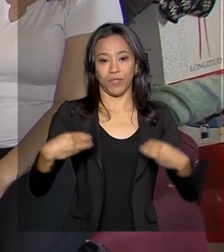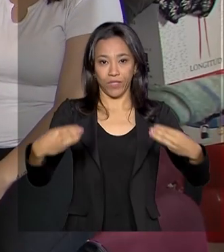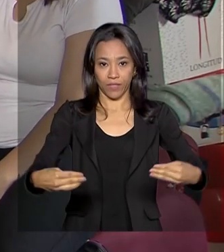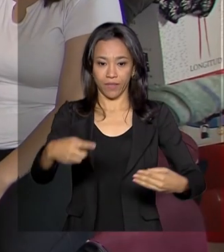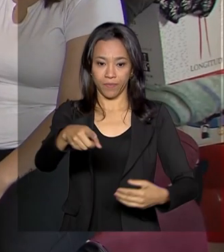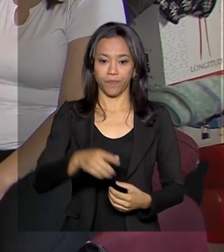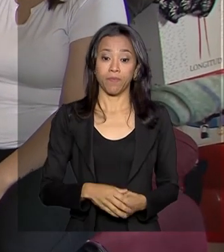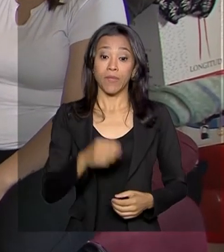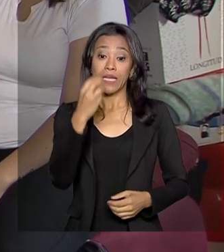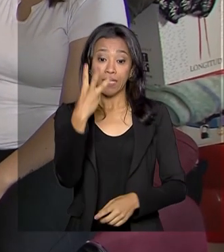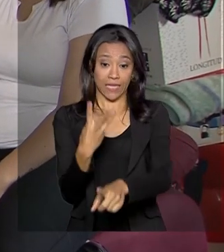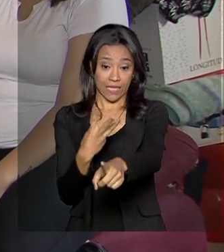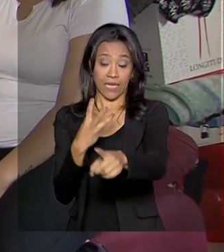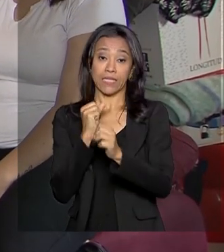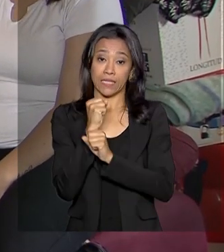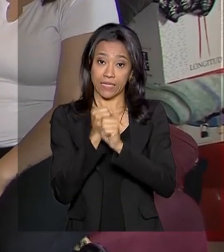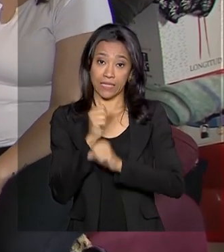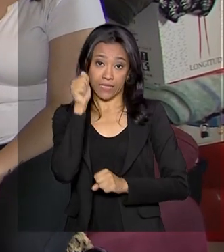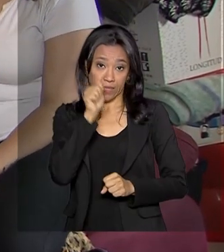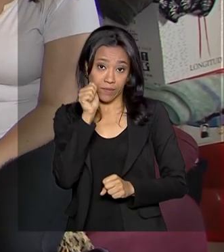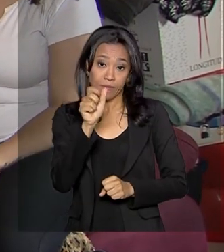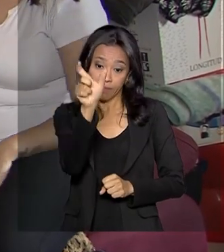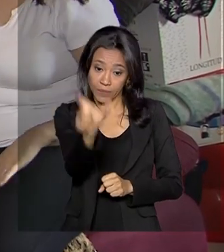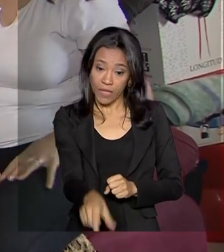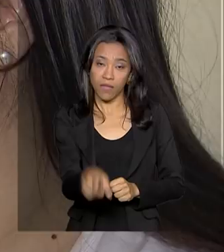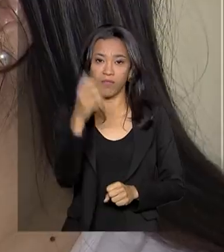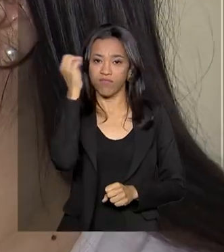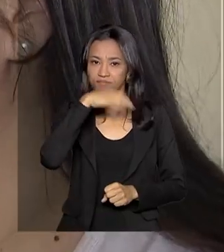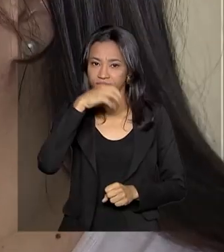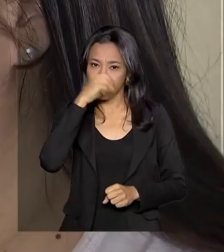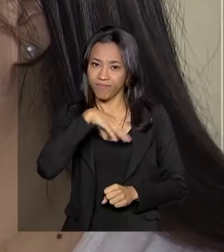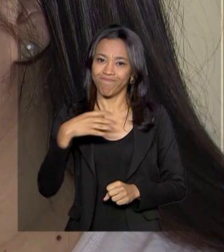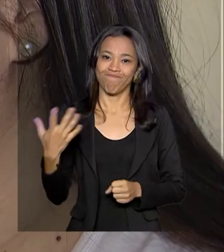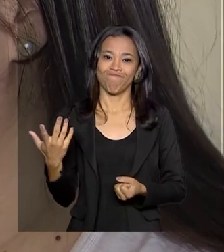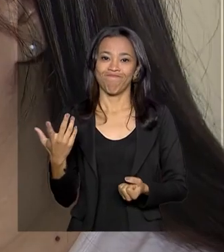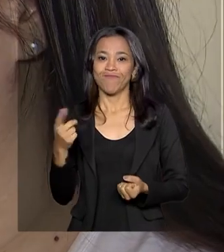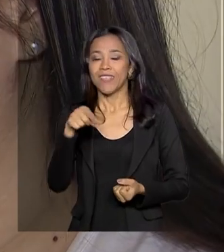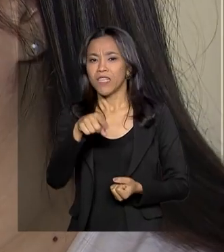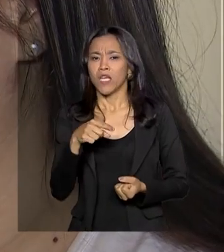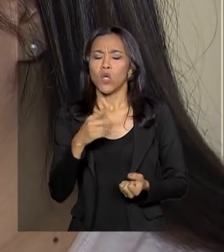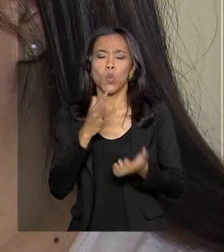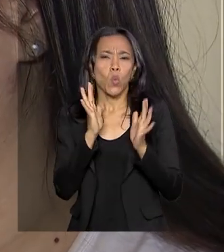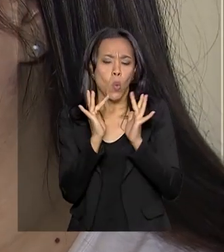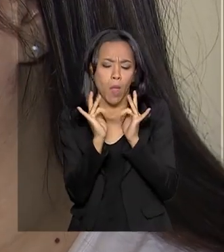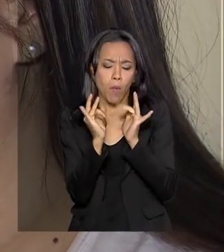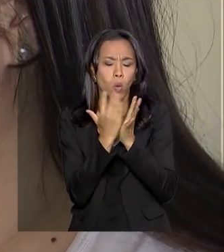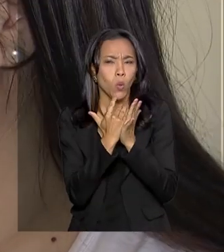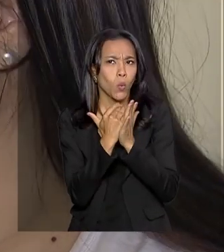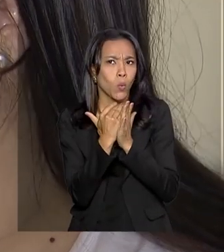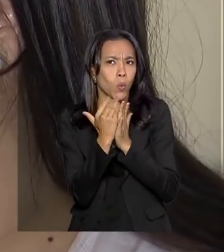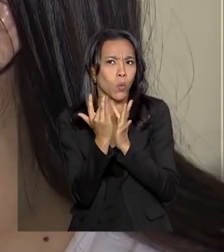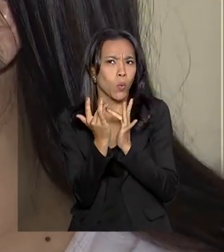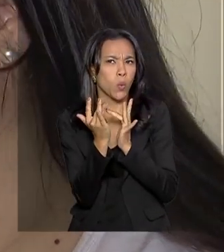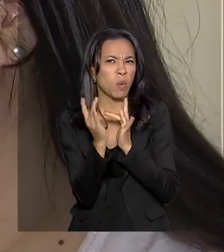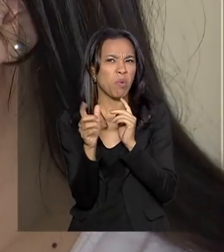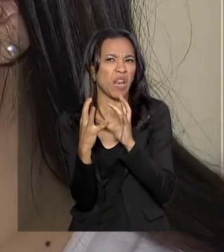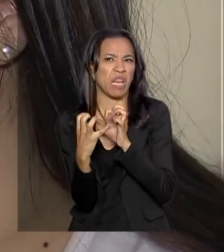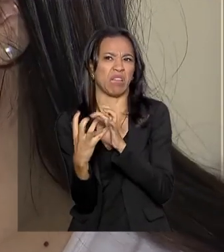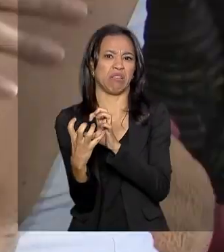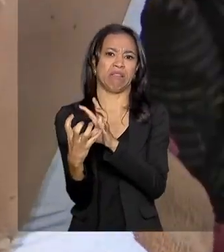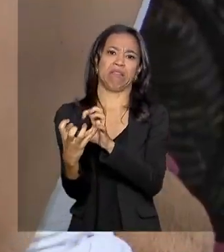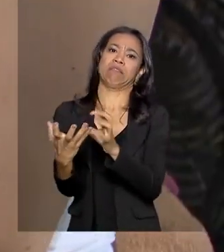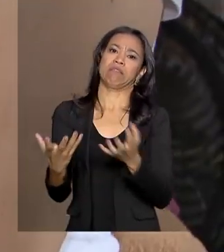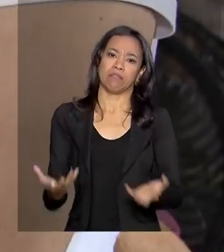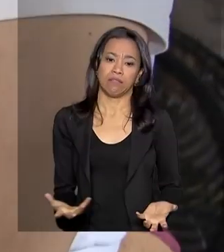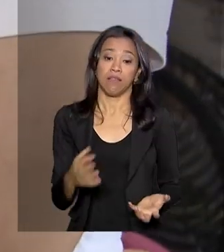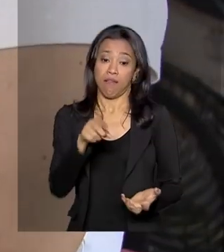Por três anos, Larissa viveu um relacionamento abusivo, apaixando o início de namoro logo de lugar a brigas violentas.